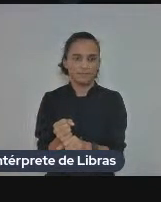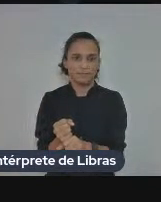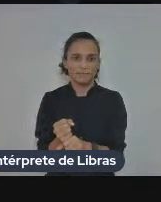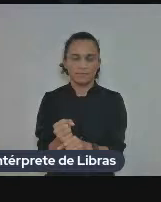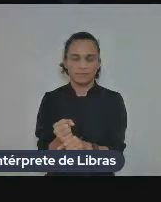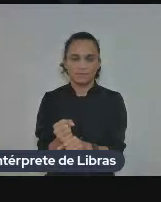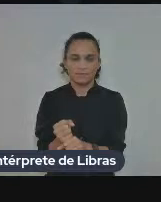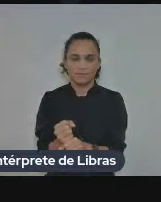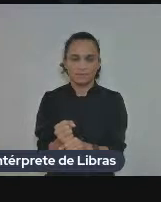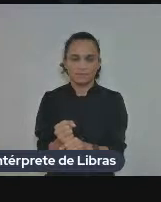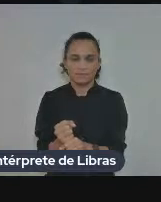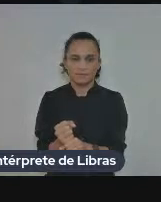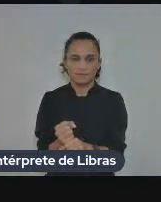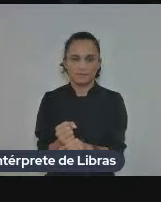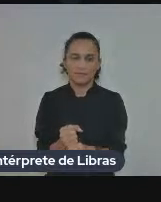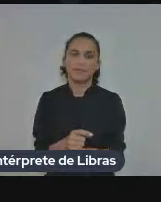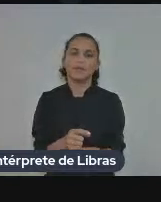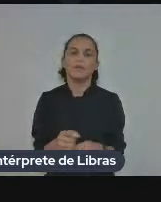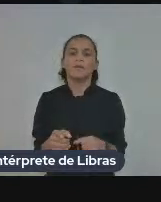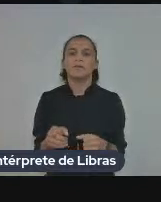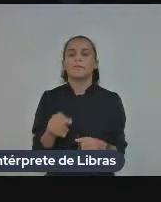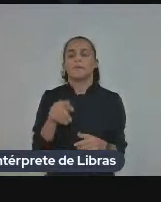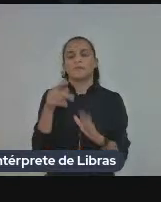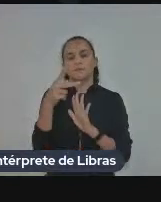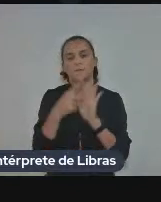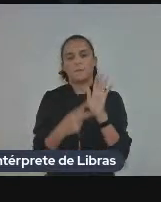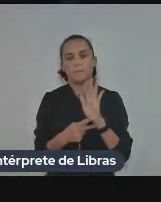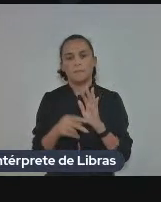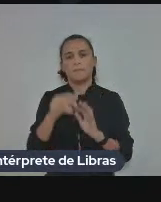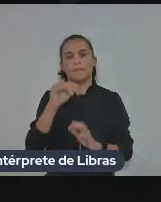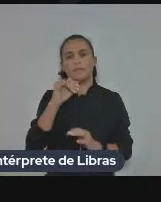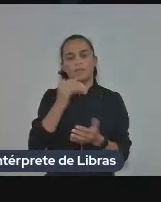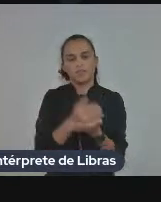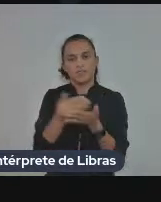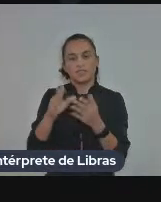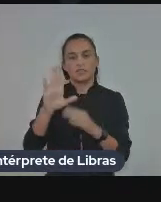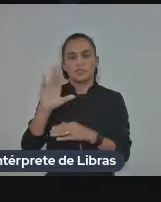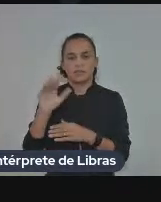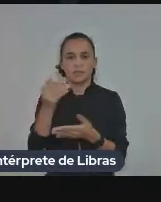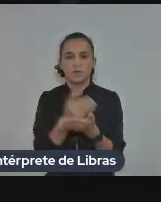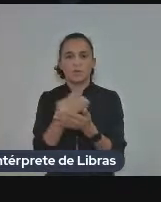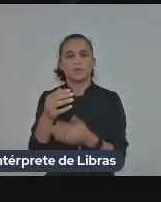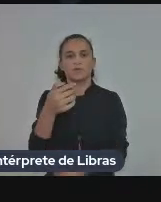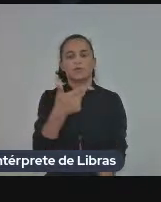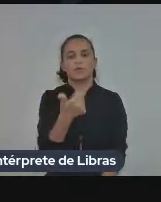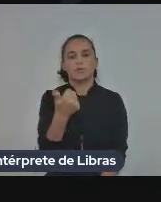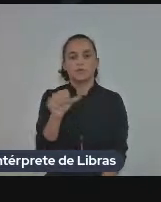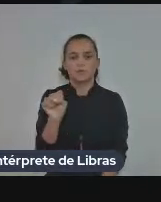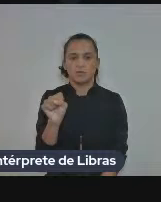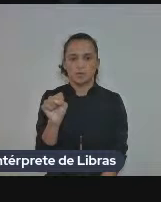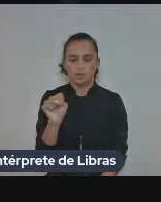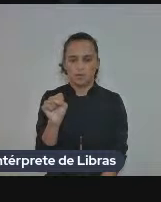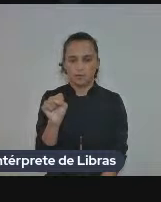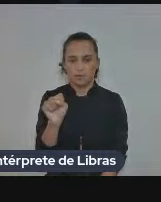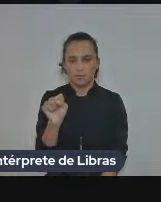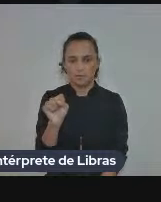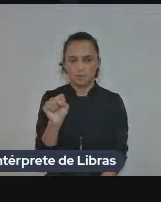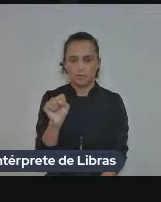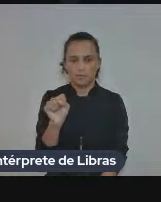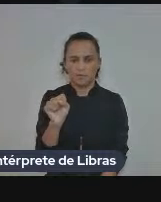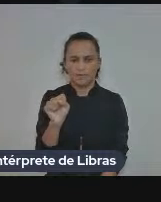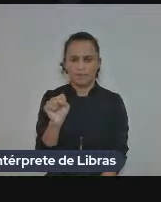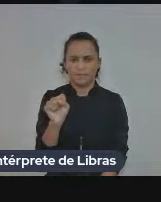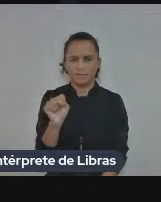científica teve início em 2018 e foi renovado por mais de um ano. Então, foi